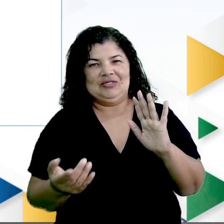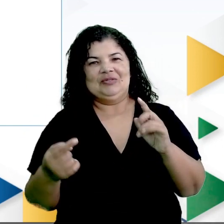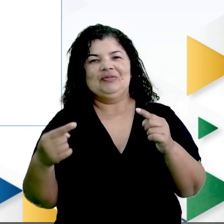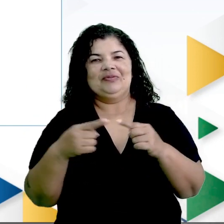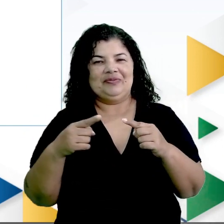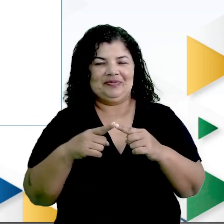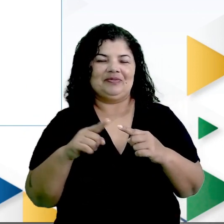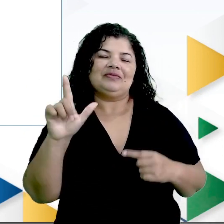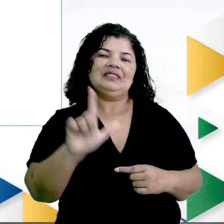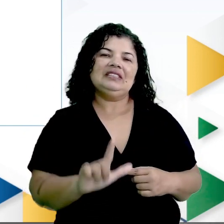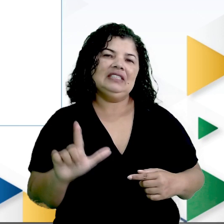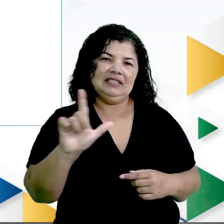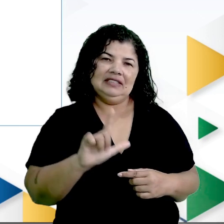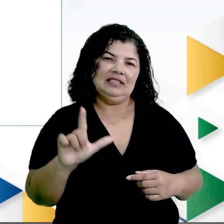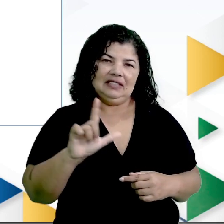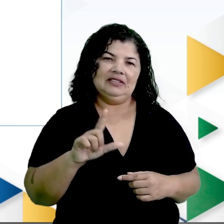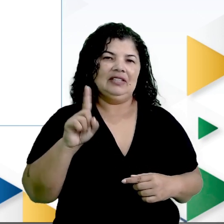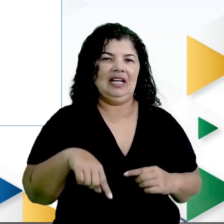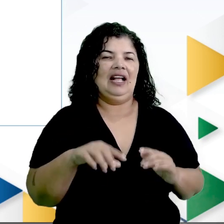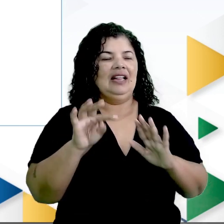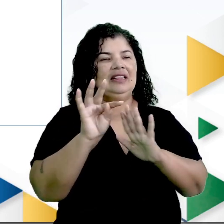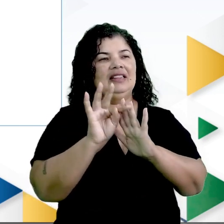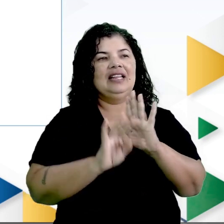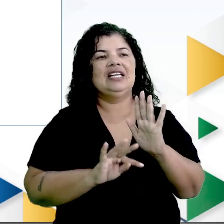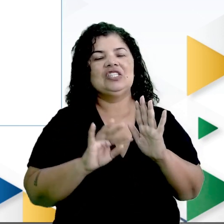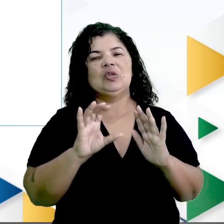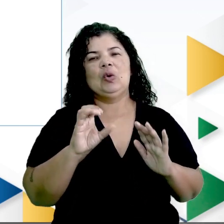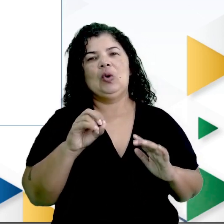da literatura, é um texto, o que?